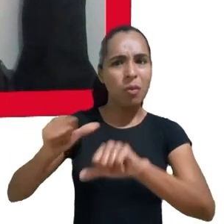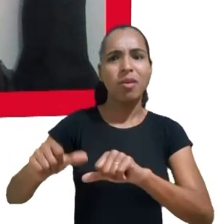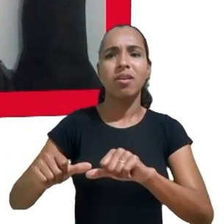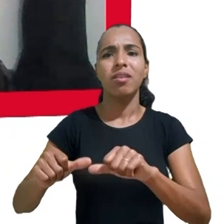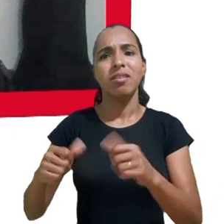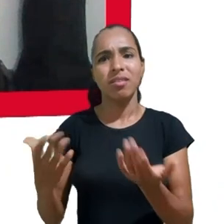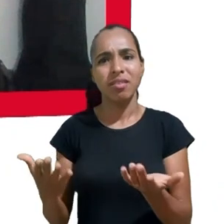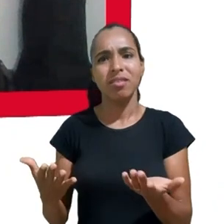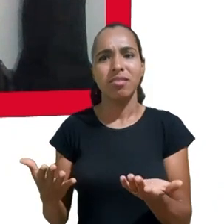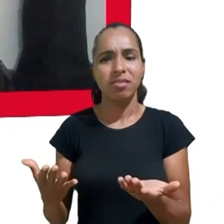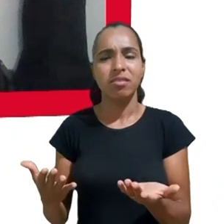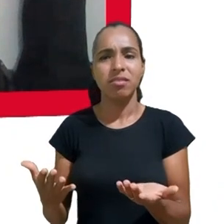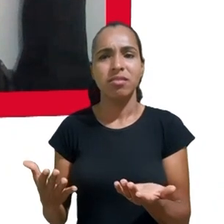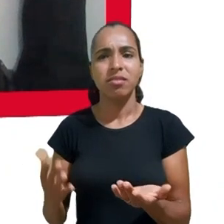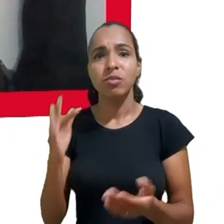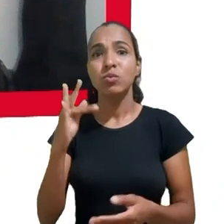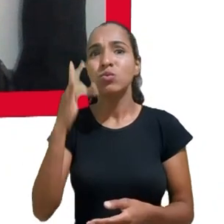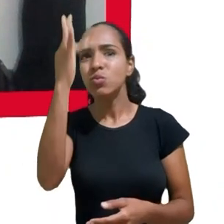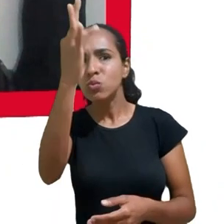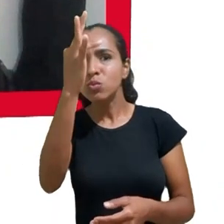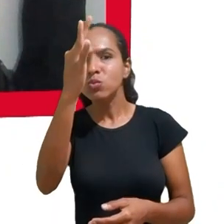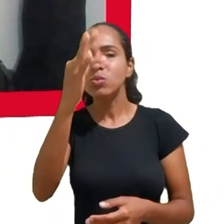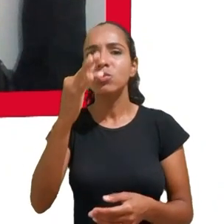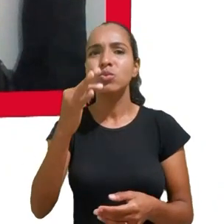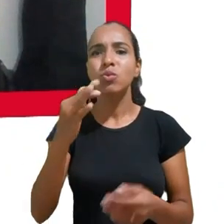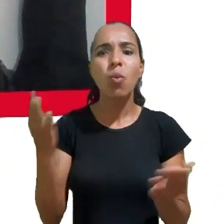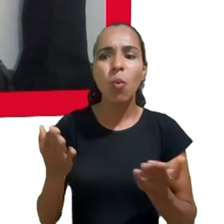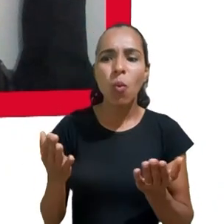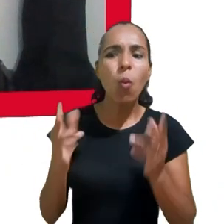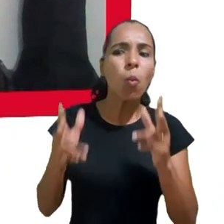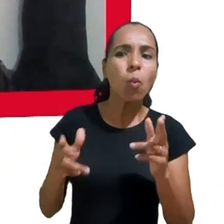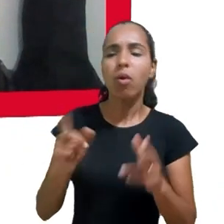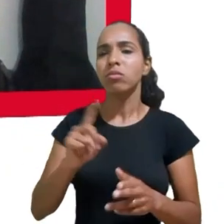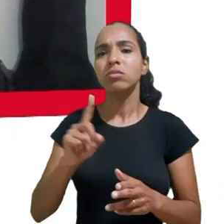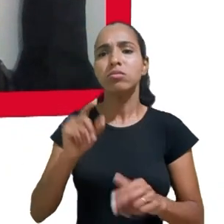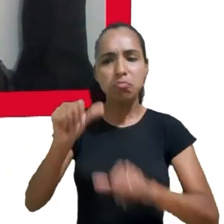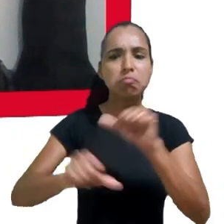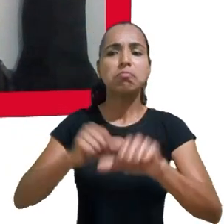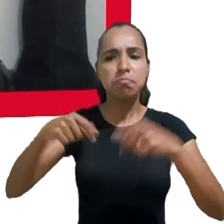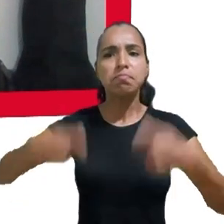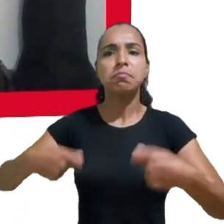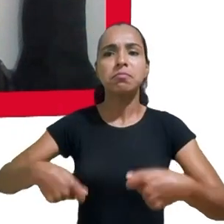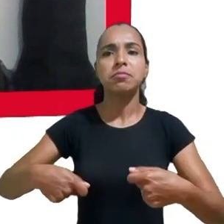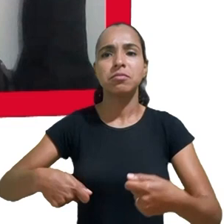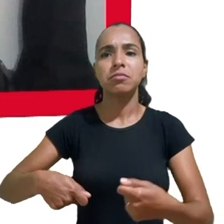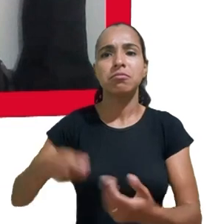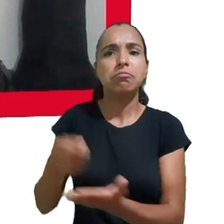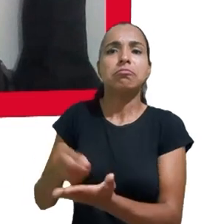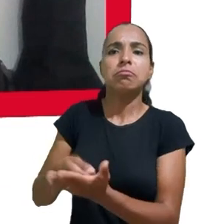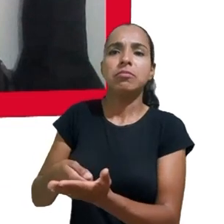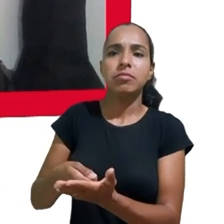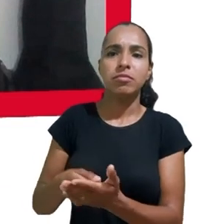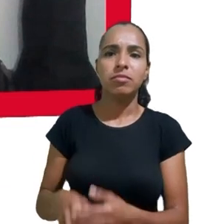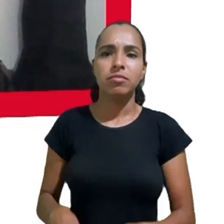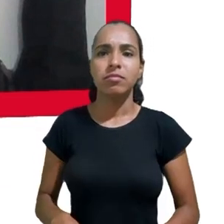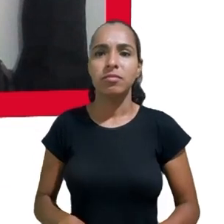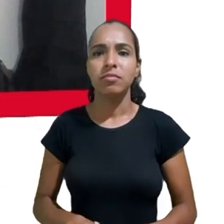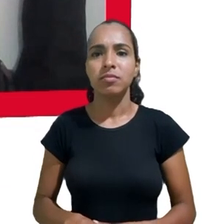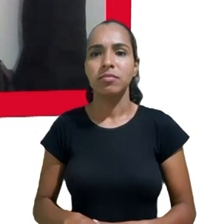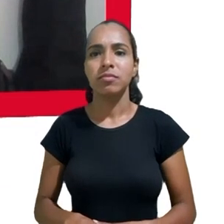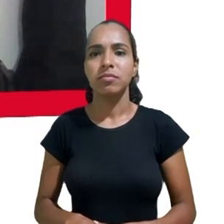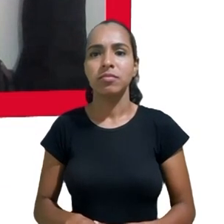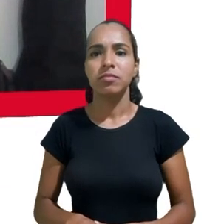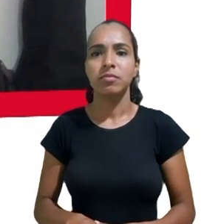futuro. Então, os impactos de médio prazo dessa disseminação completa desse modelo de negócio, que é um modelo de